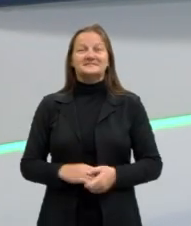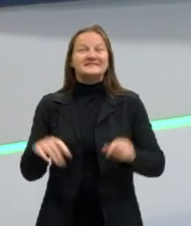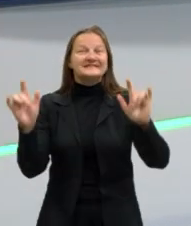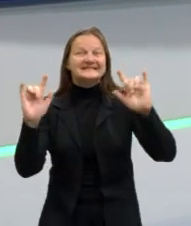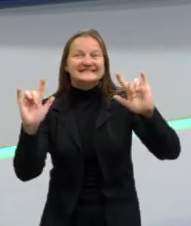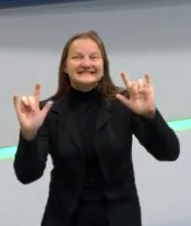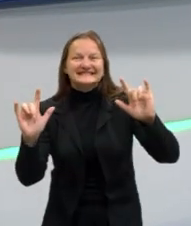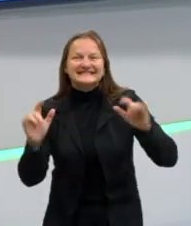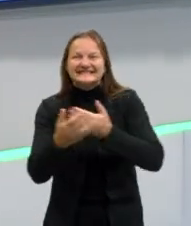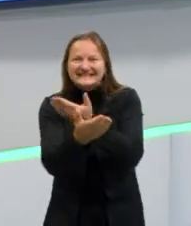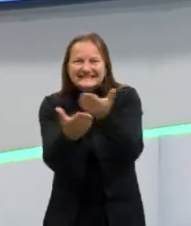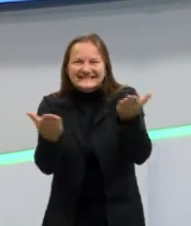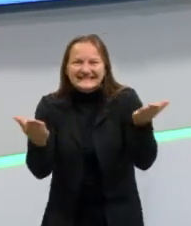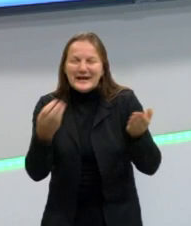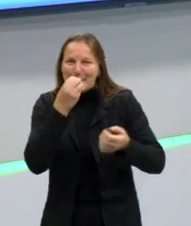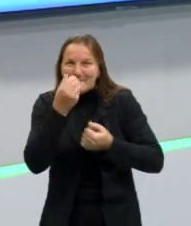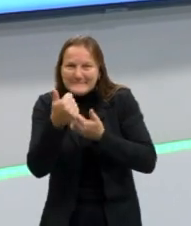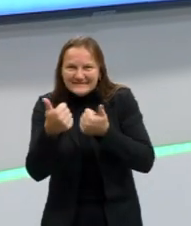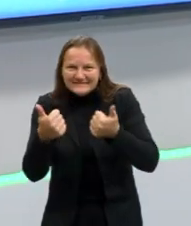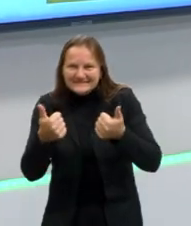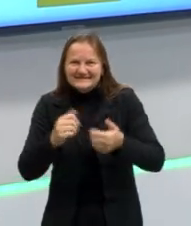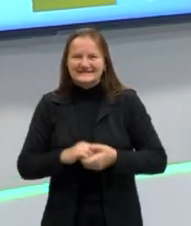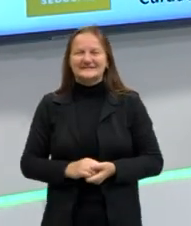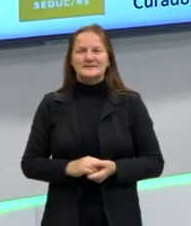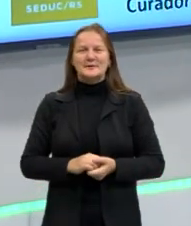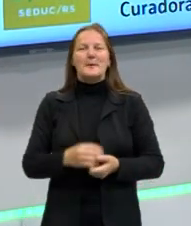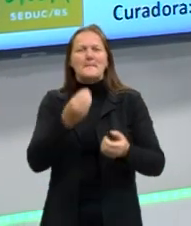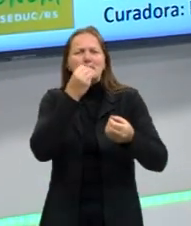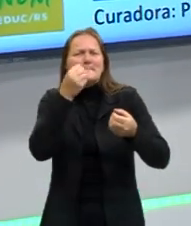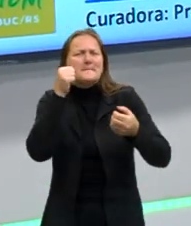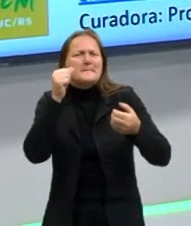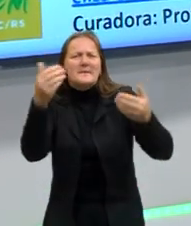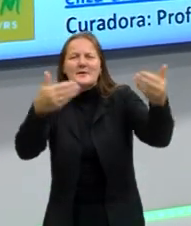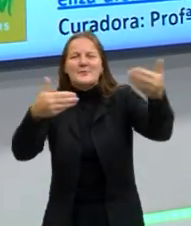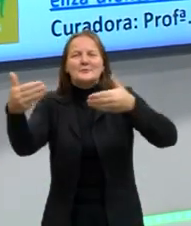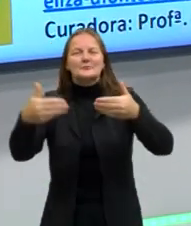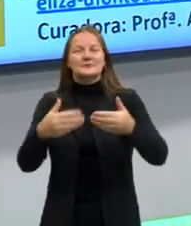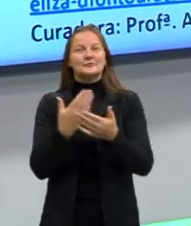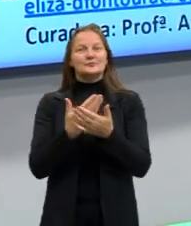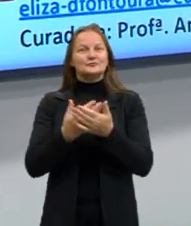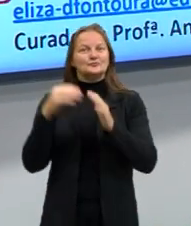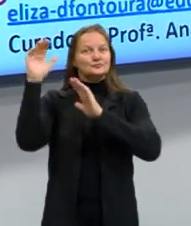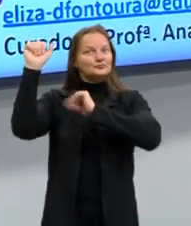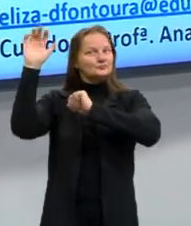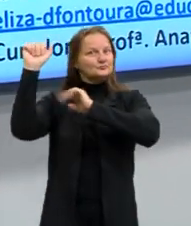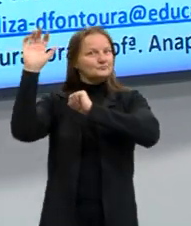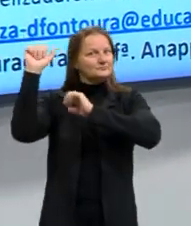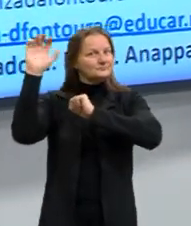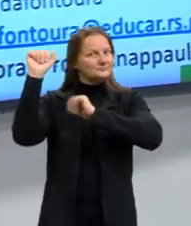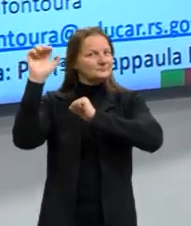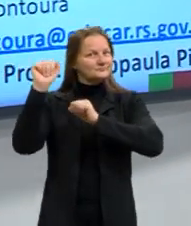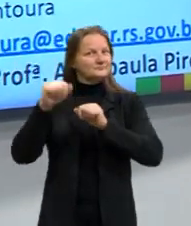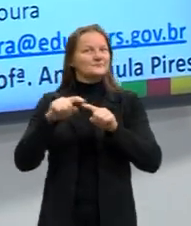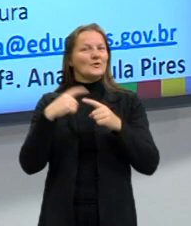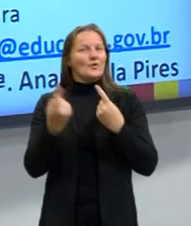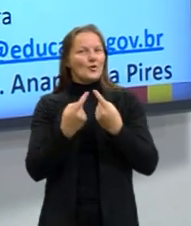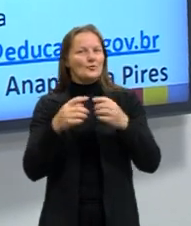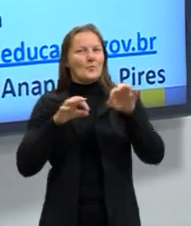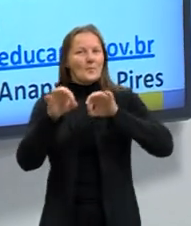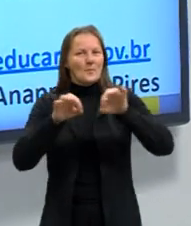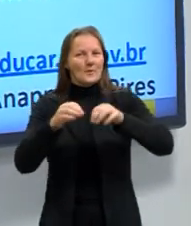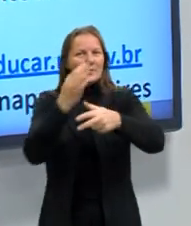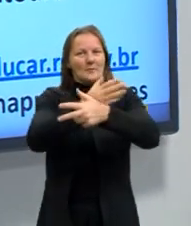Olá, carinho, como estão? Bem-vindo a mais uma classe de língua espanhola de nosso projeto